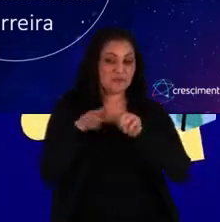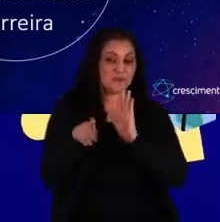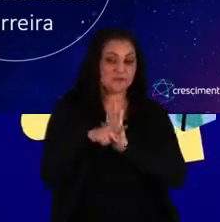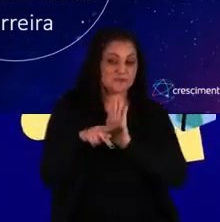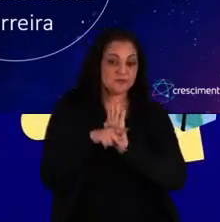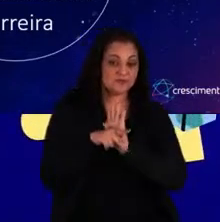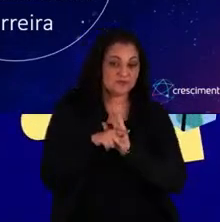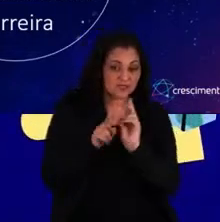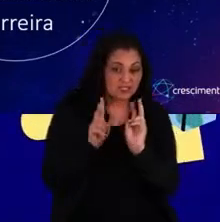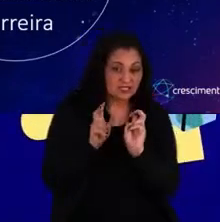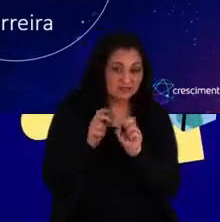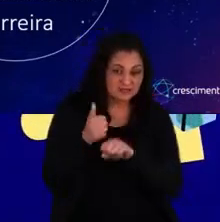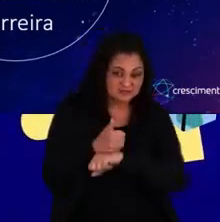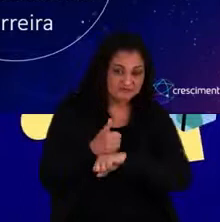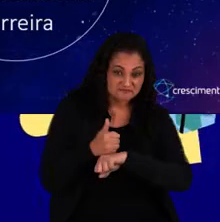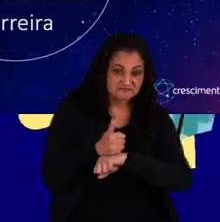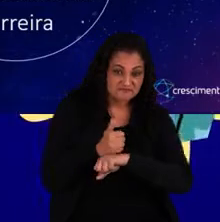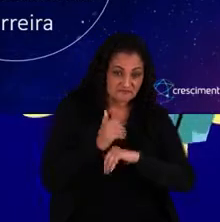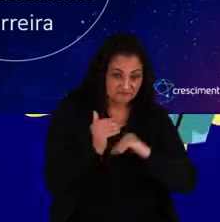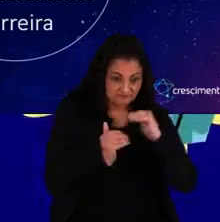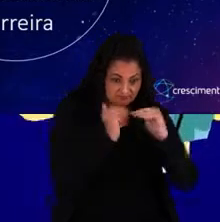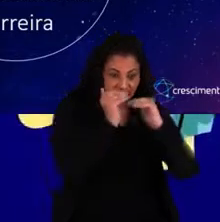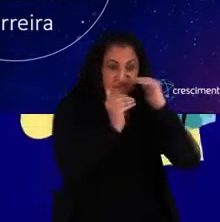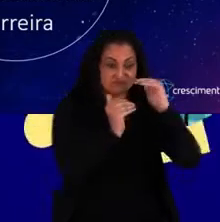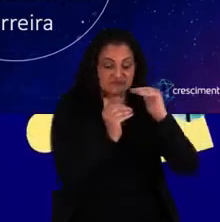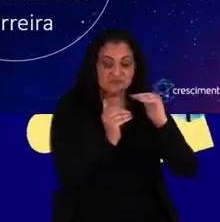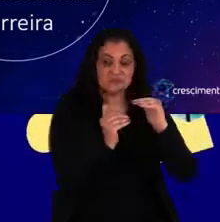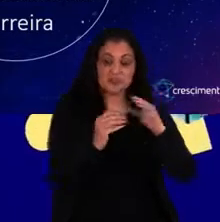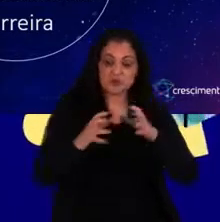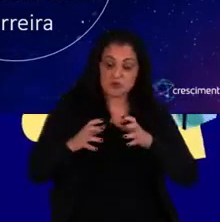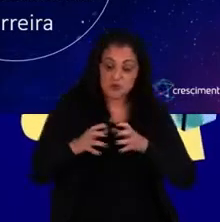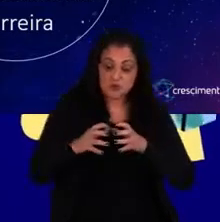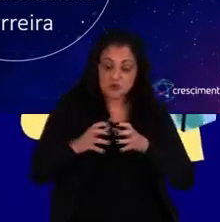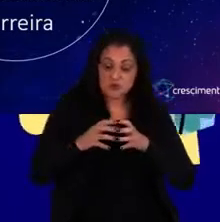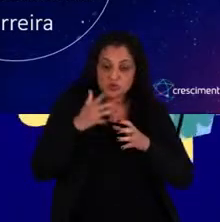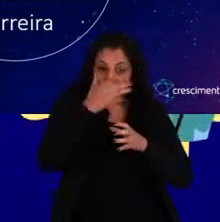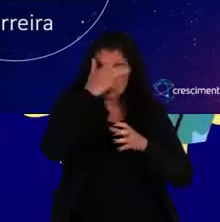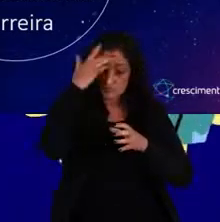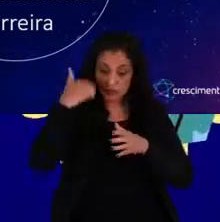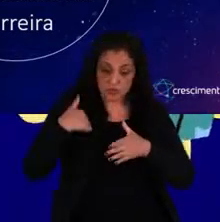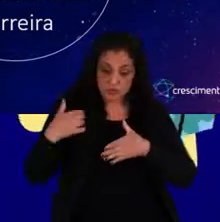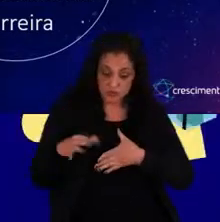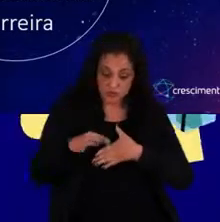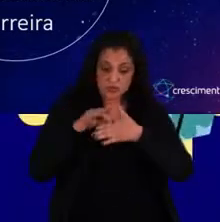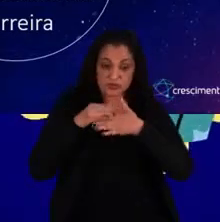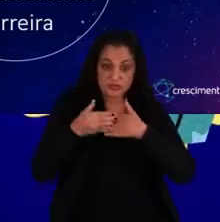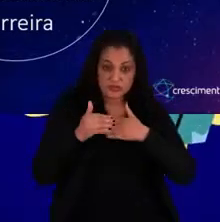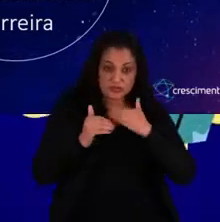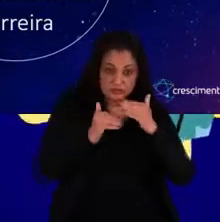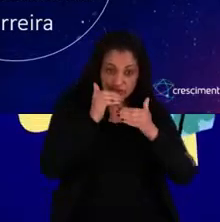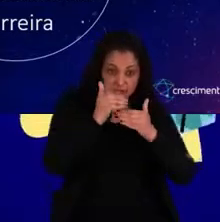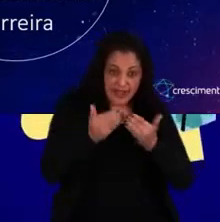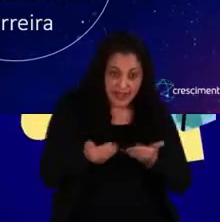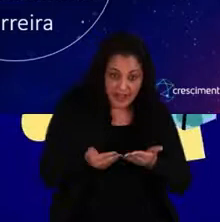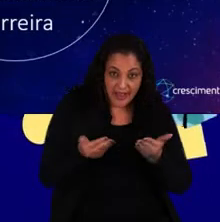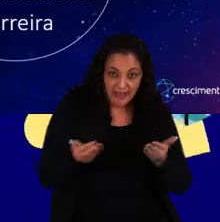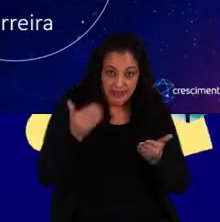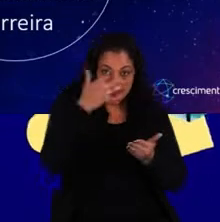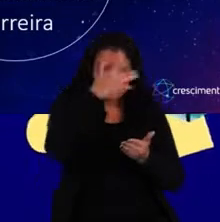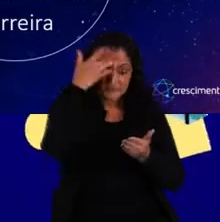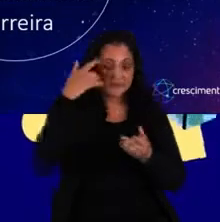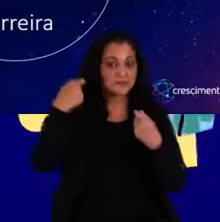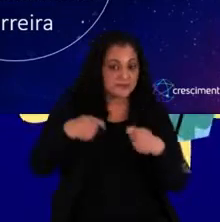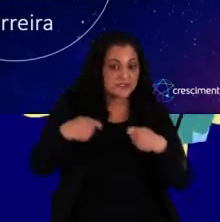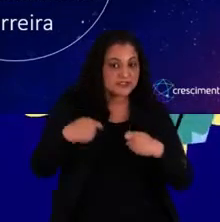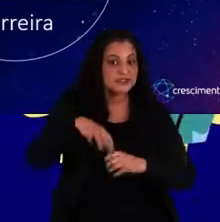carreira. Então, para quem está à frente de um grupo de pessoas que esteja a desenvolver essas pessoas, nós teremos